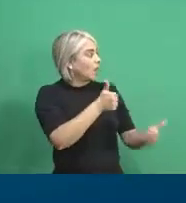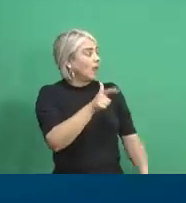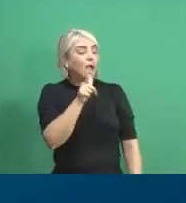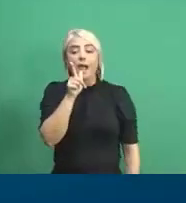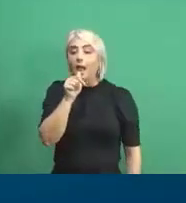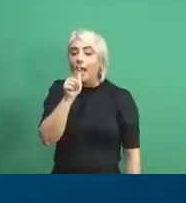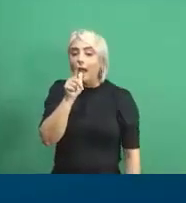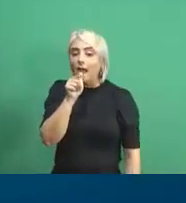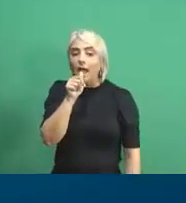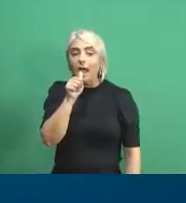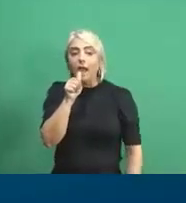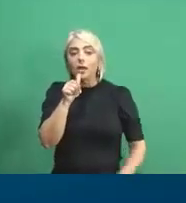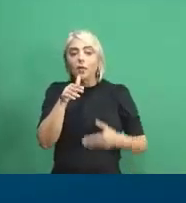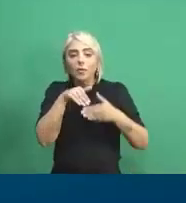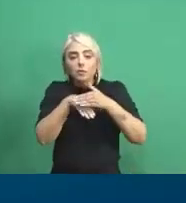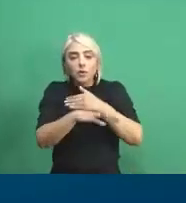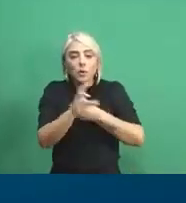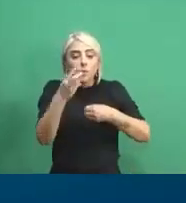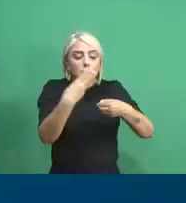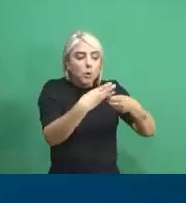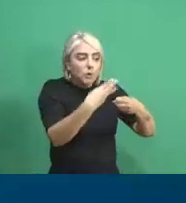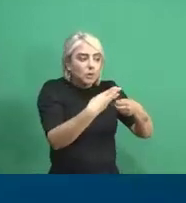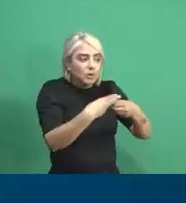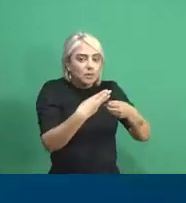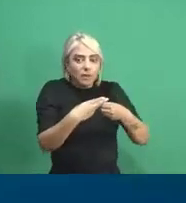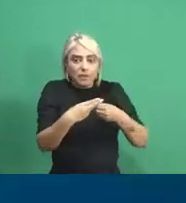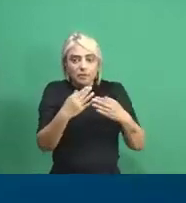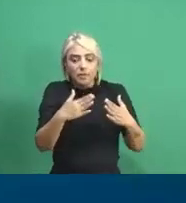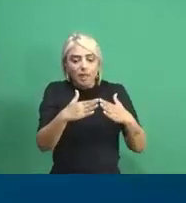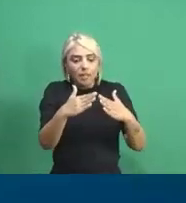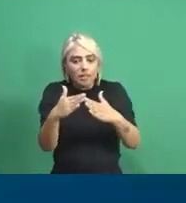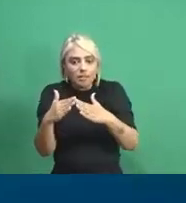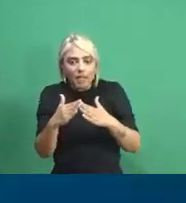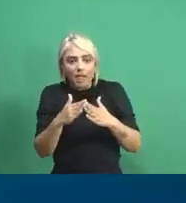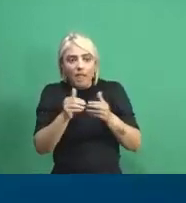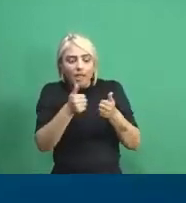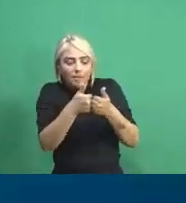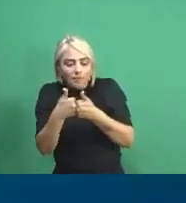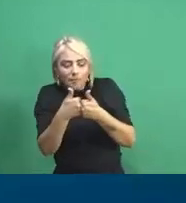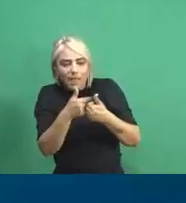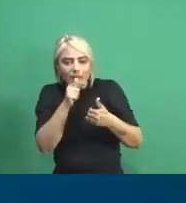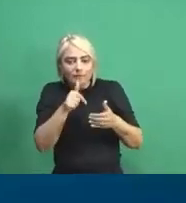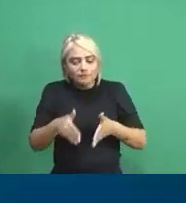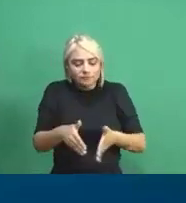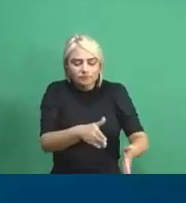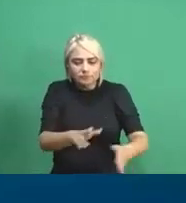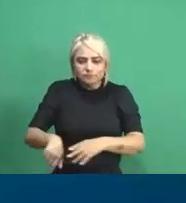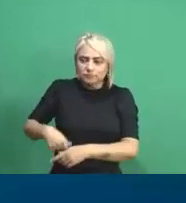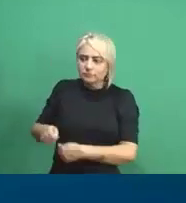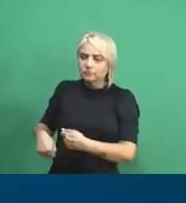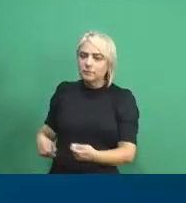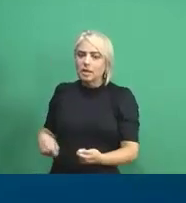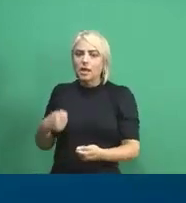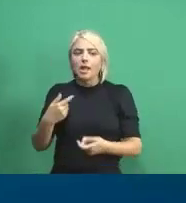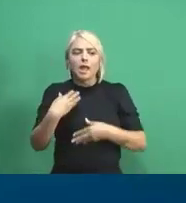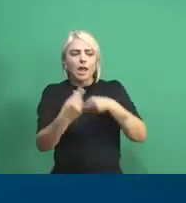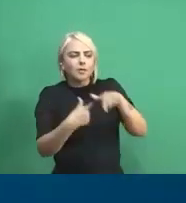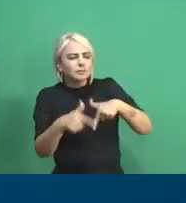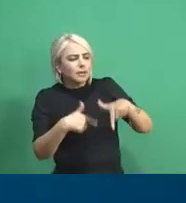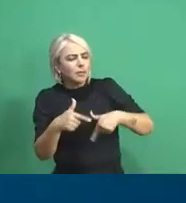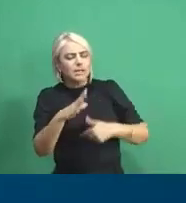e do abastecimento dos municípios ribeirinhos ao Baixo São Francisco. É um trabalho que mescla